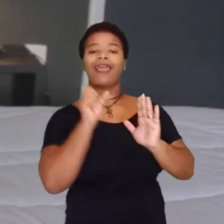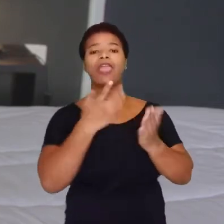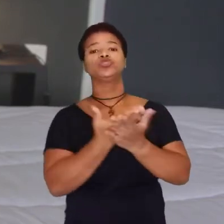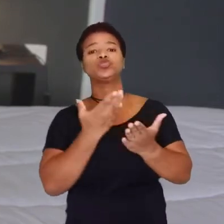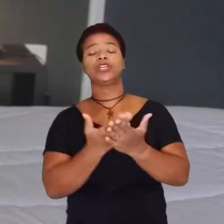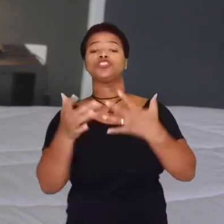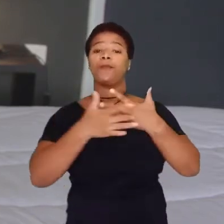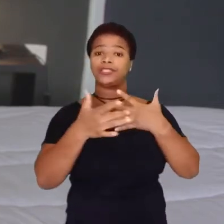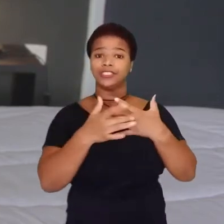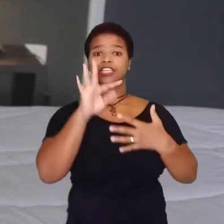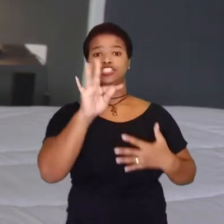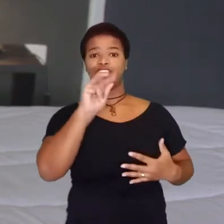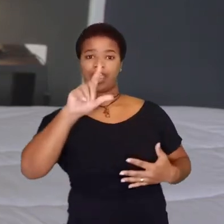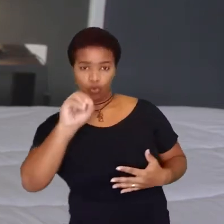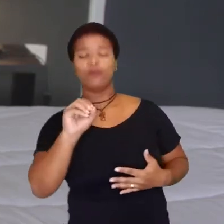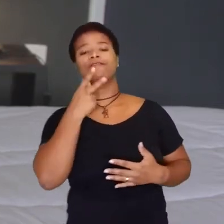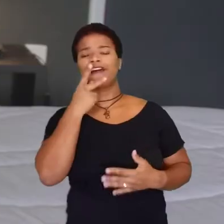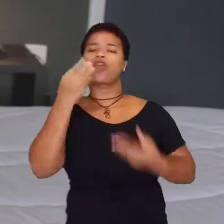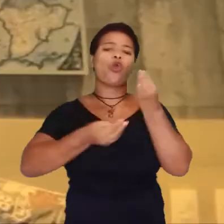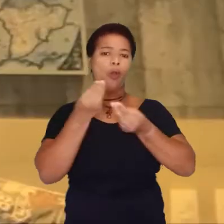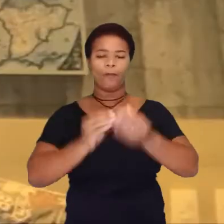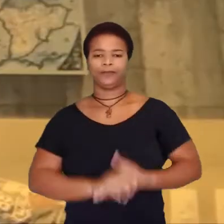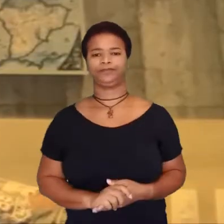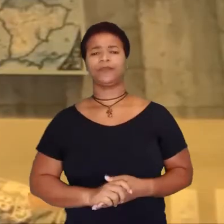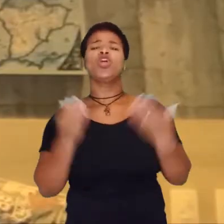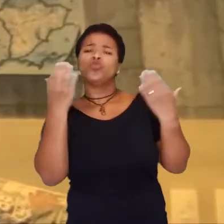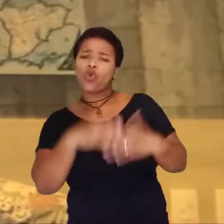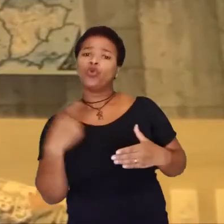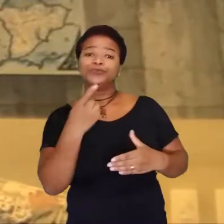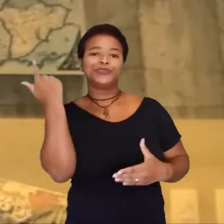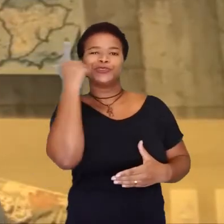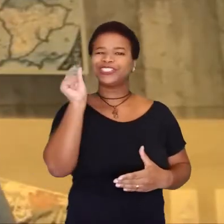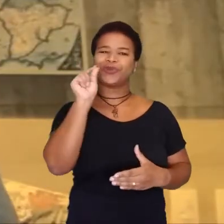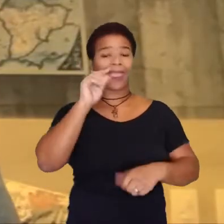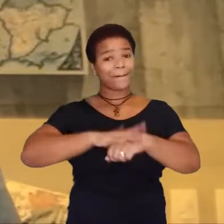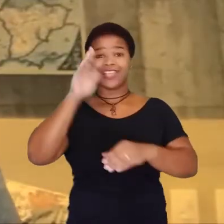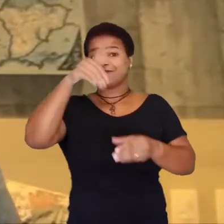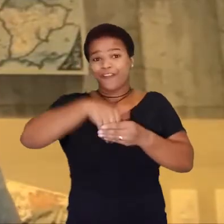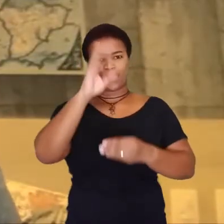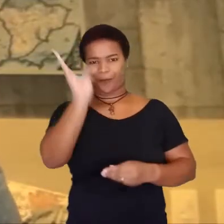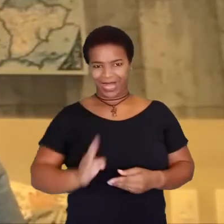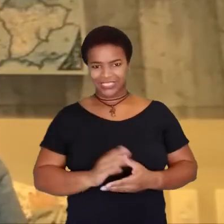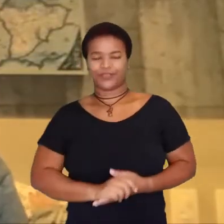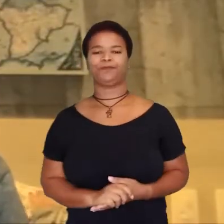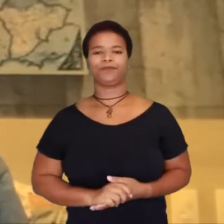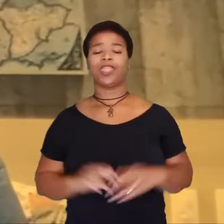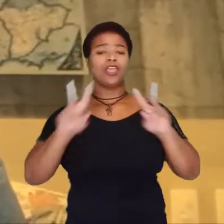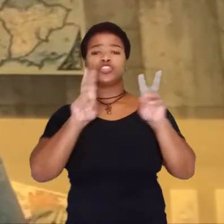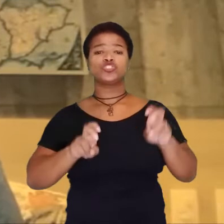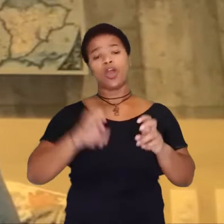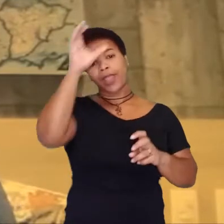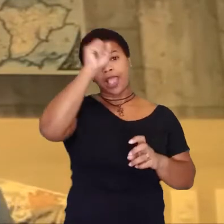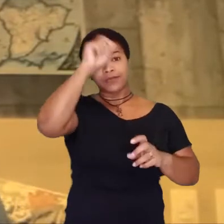Thiago Franco, que fala sobre o projeto e a competição. Nesse concurso, nós conseguimos, felizmente, ser o projeto mais dotado do Brasil. Agora,